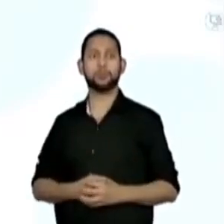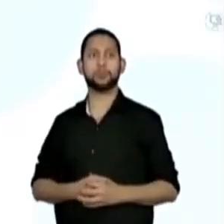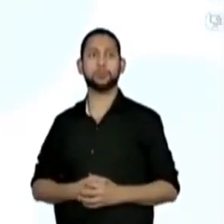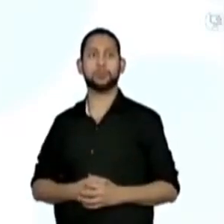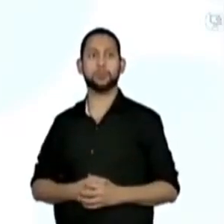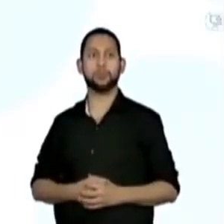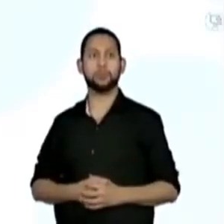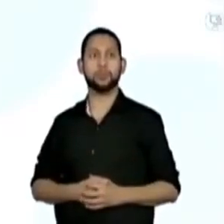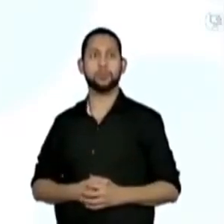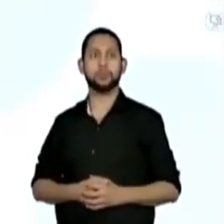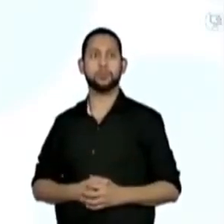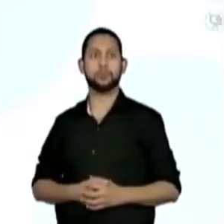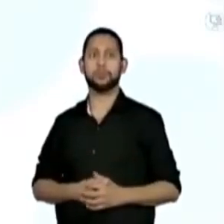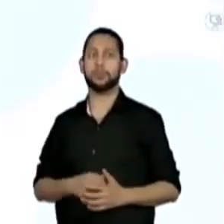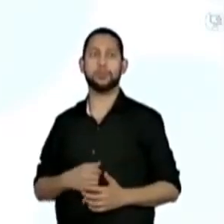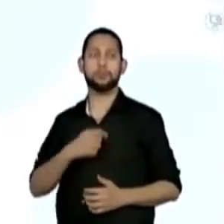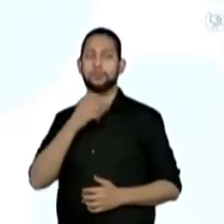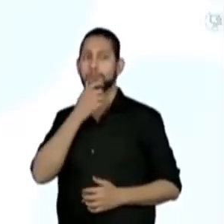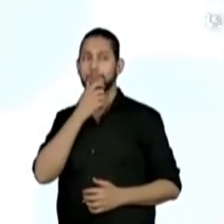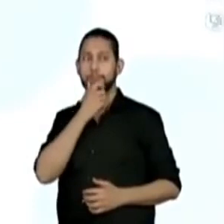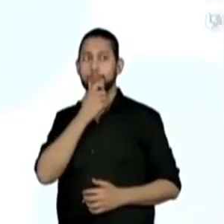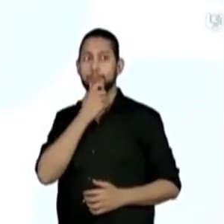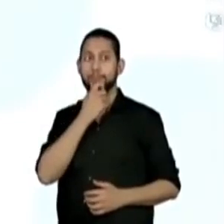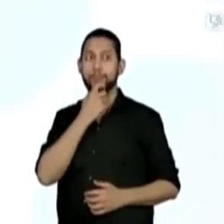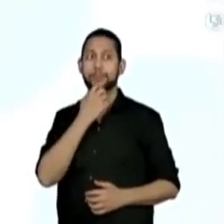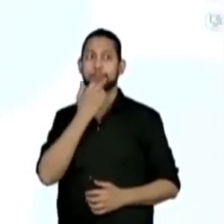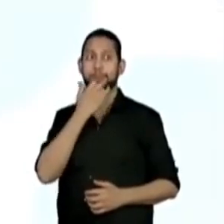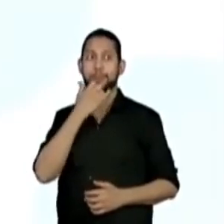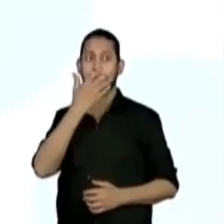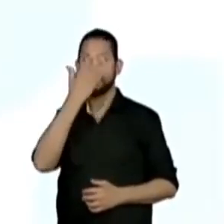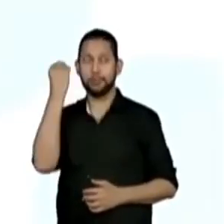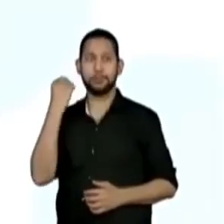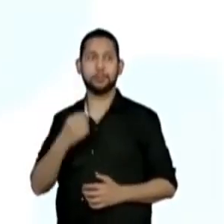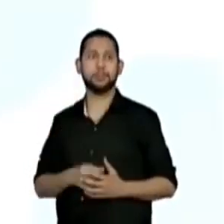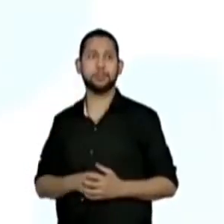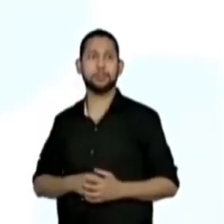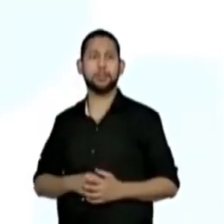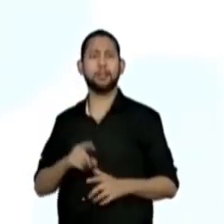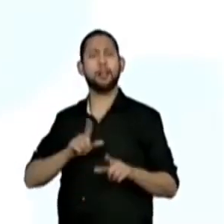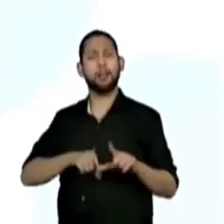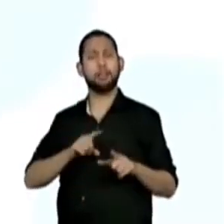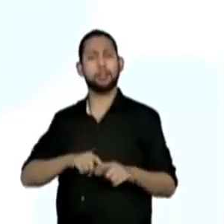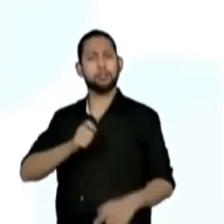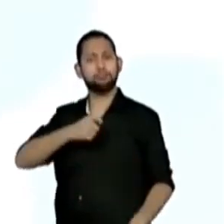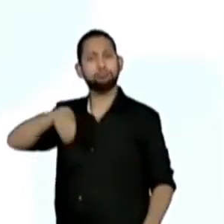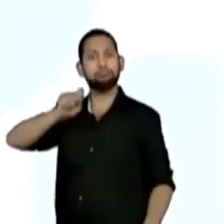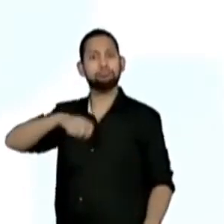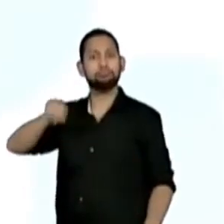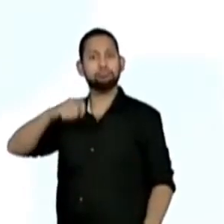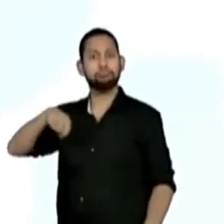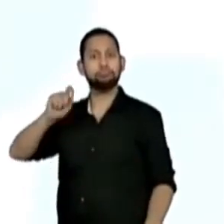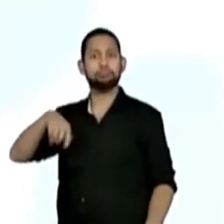Opa! Eu sempre esqueço. Deixa eu caprichar nessa letra aqui.